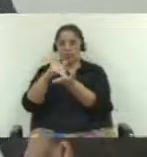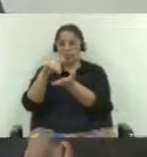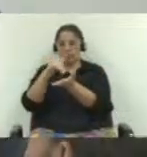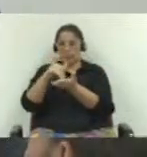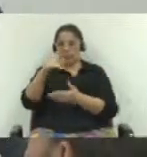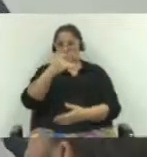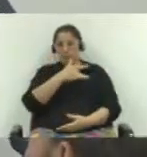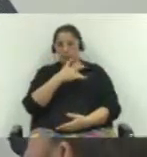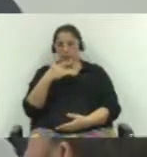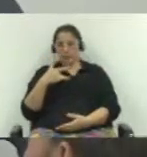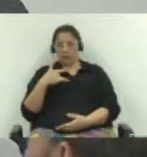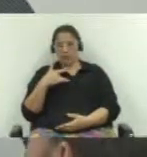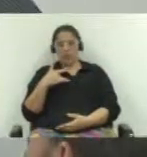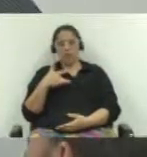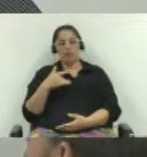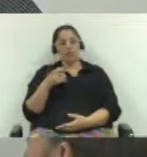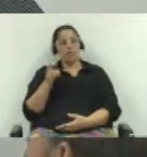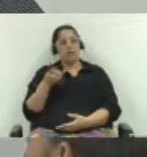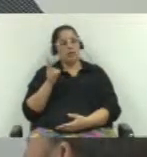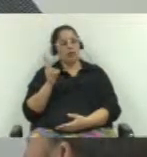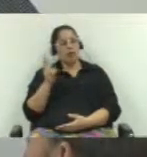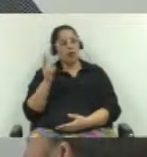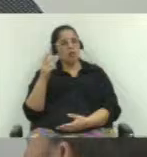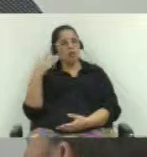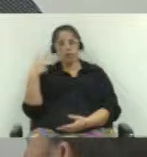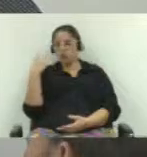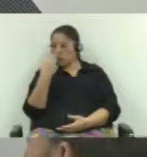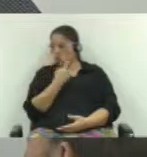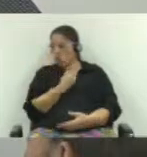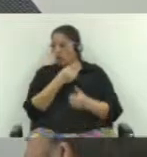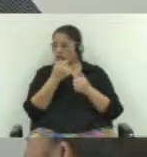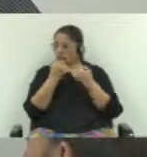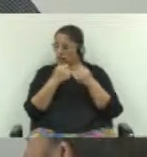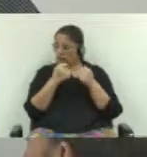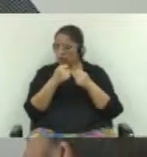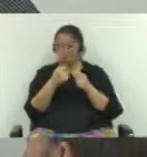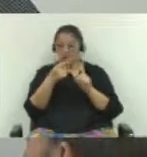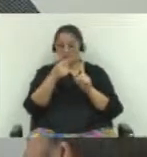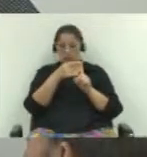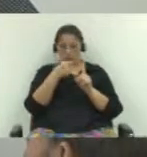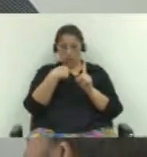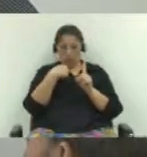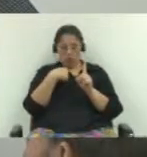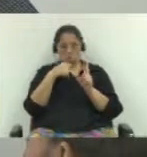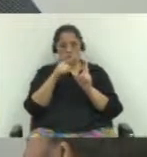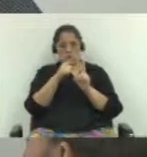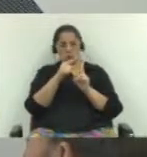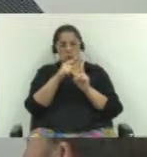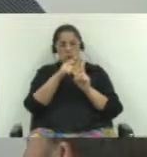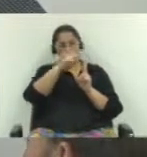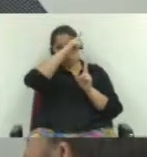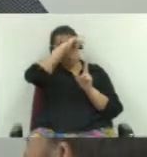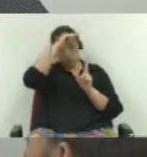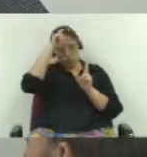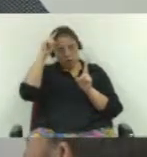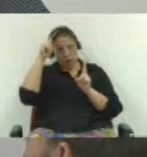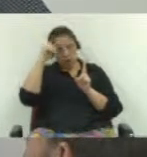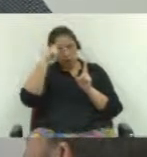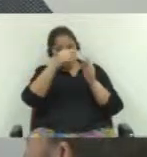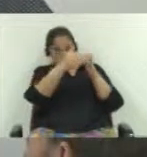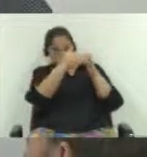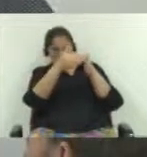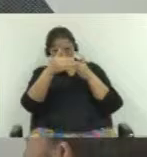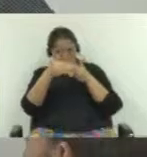não perdeu. Isso, queria dizer o senhor e o secretário da Saúde têm tido não dizer assim, toda vez que a gente